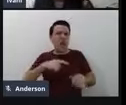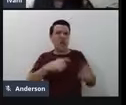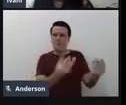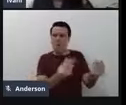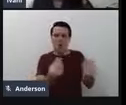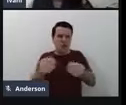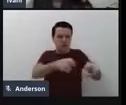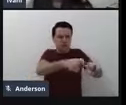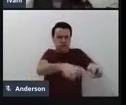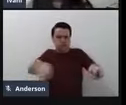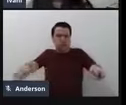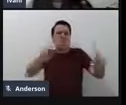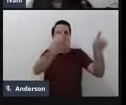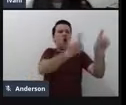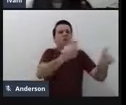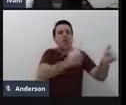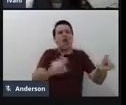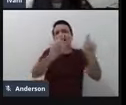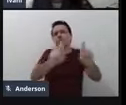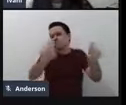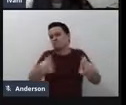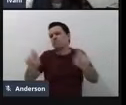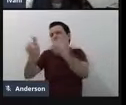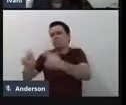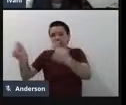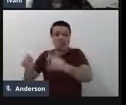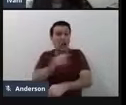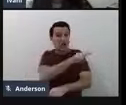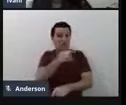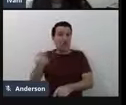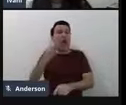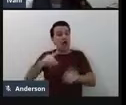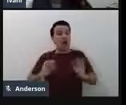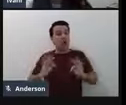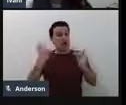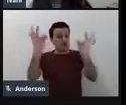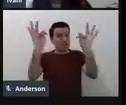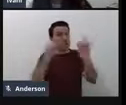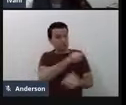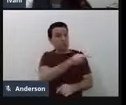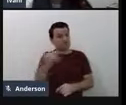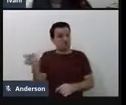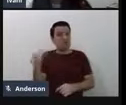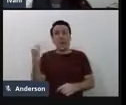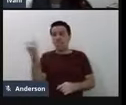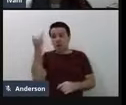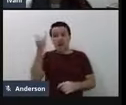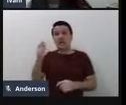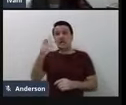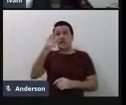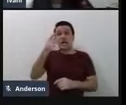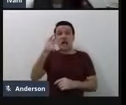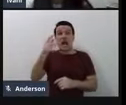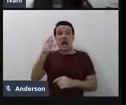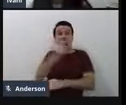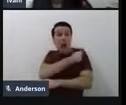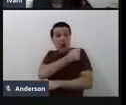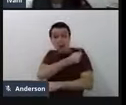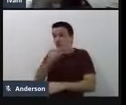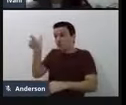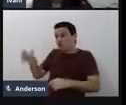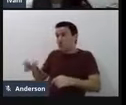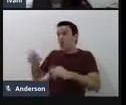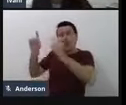computadores, né, e eles são tecnologia, e eles são importantes para os alunos com deficiência e sem